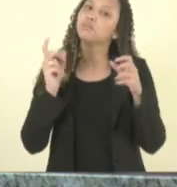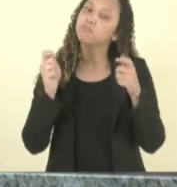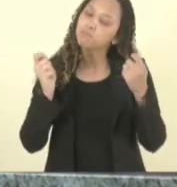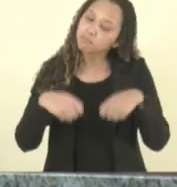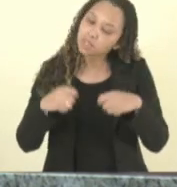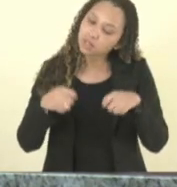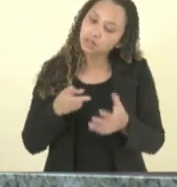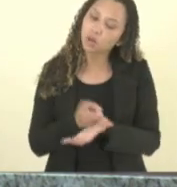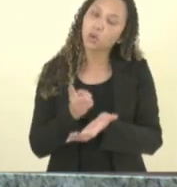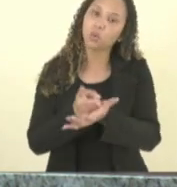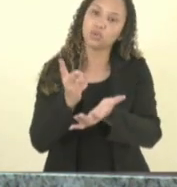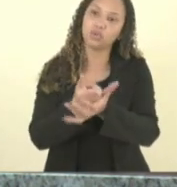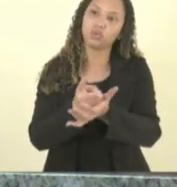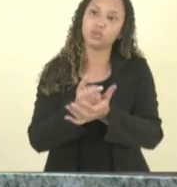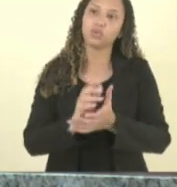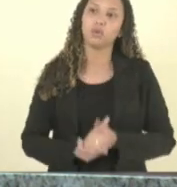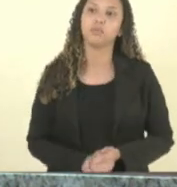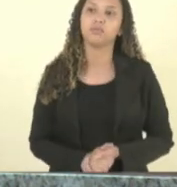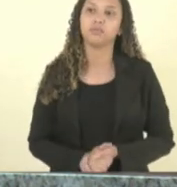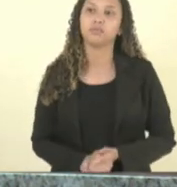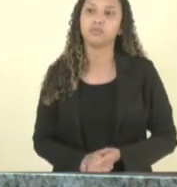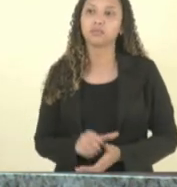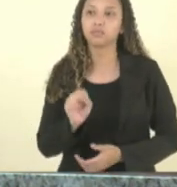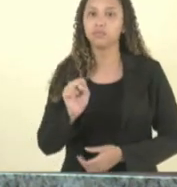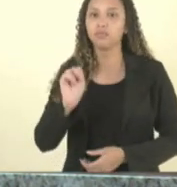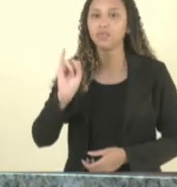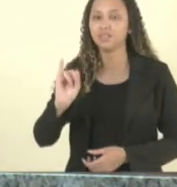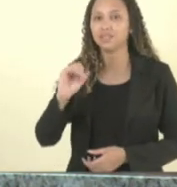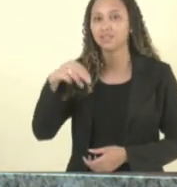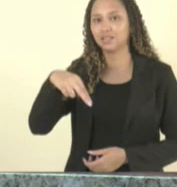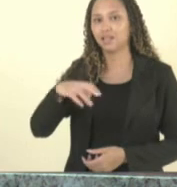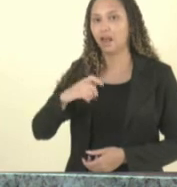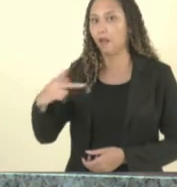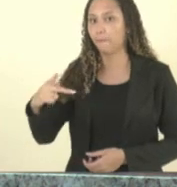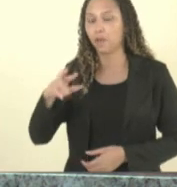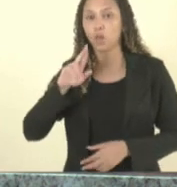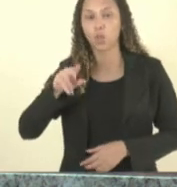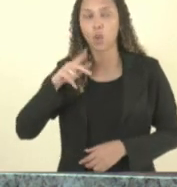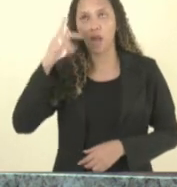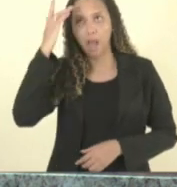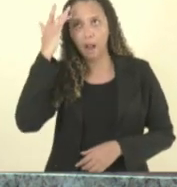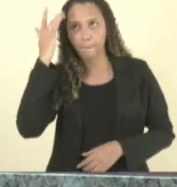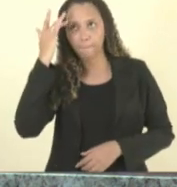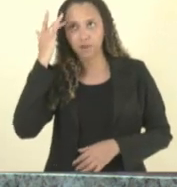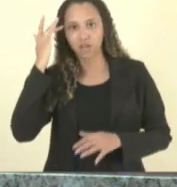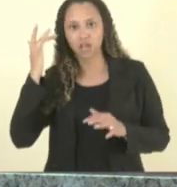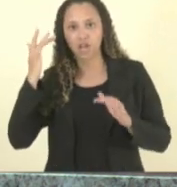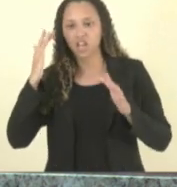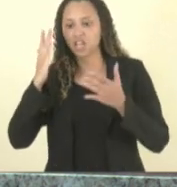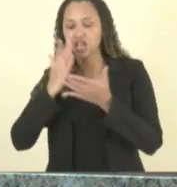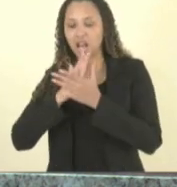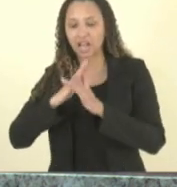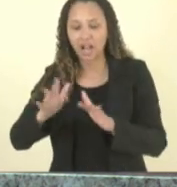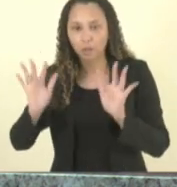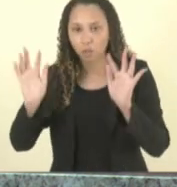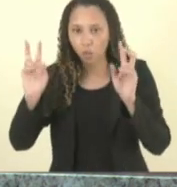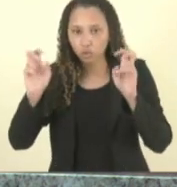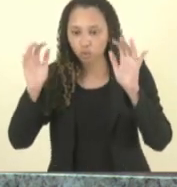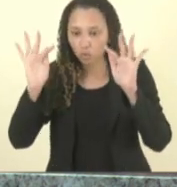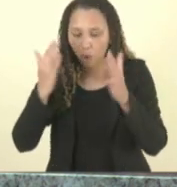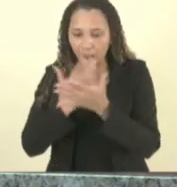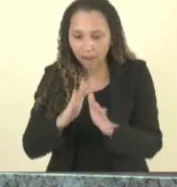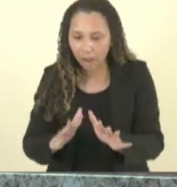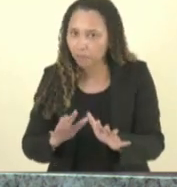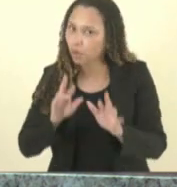como diz o Eduardo do Sinep não é no amanhã que a gente termina com esse assunto e a gente tem que estar falando